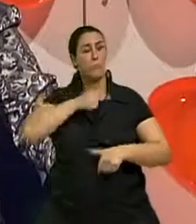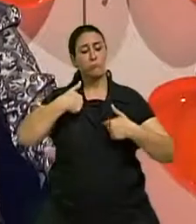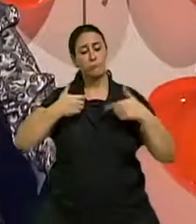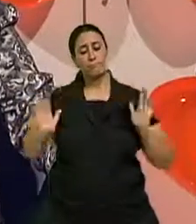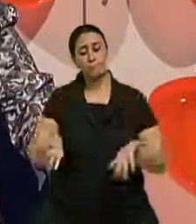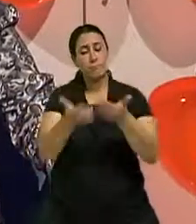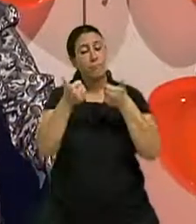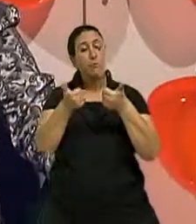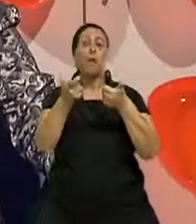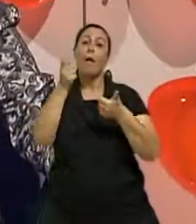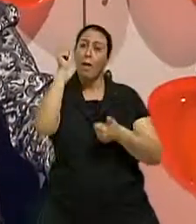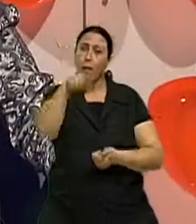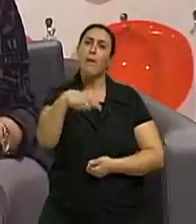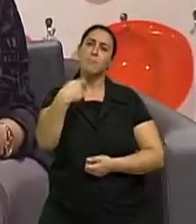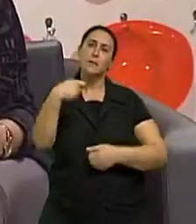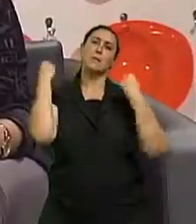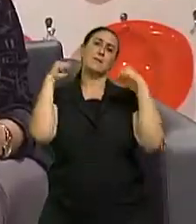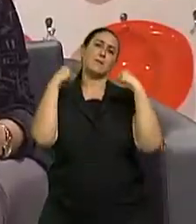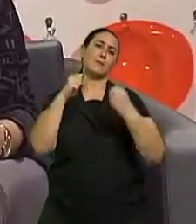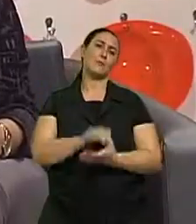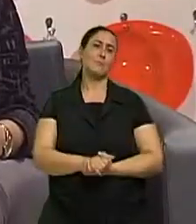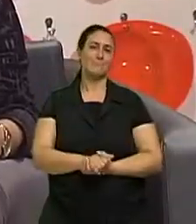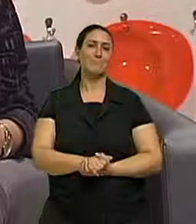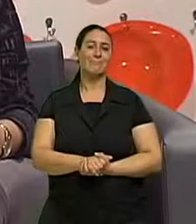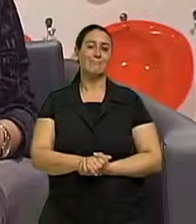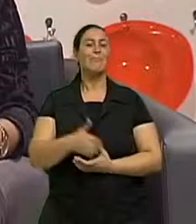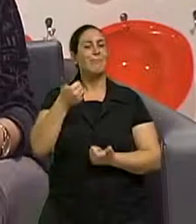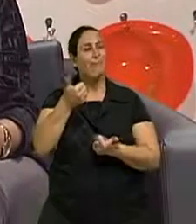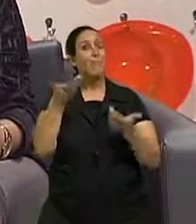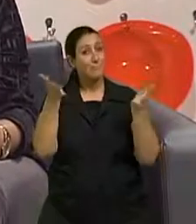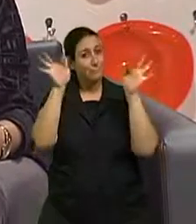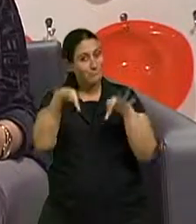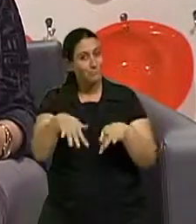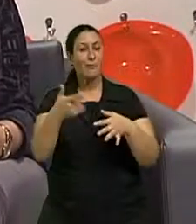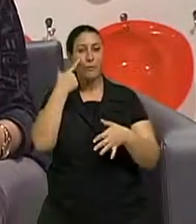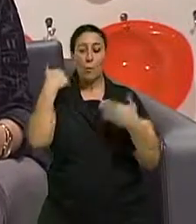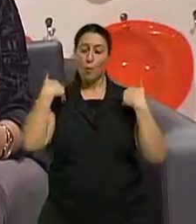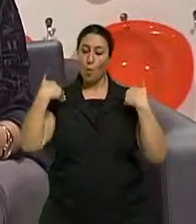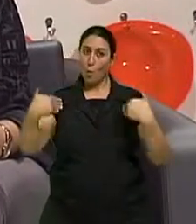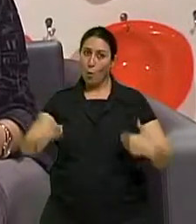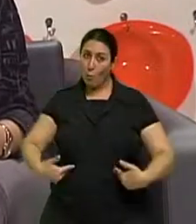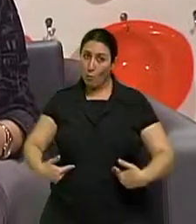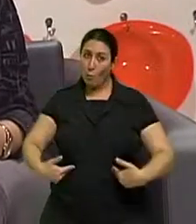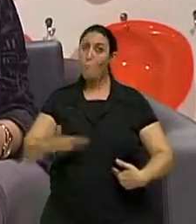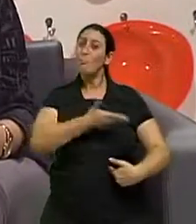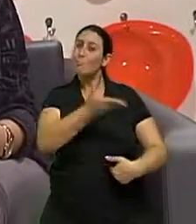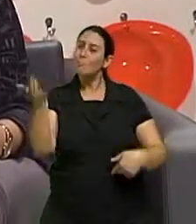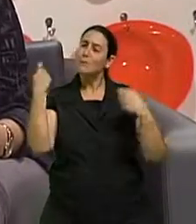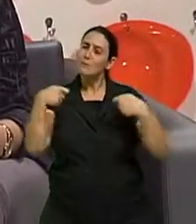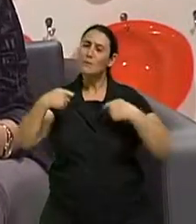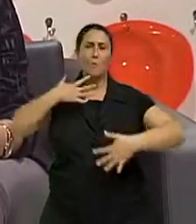adrenalina e aí a coisa melhora. Perfeito. Terminamos o nosso programa como começamos. Este corpo foi feito para estar em movimento.